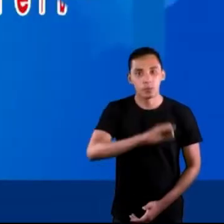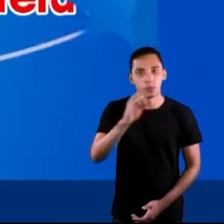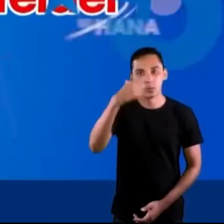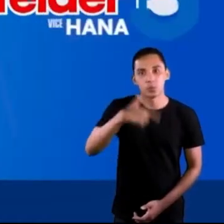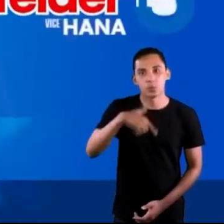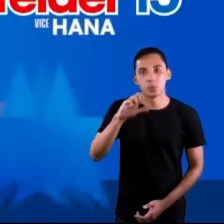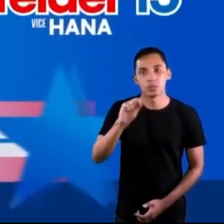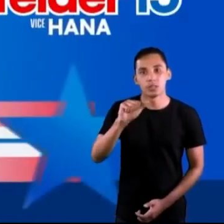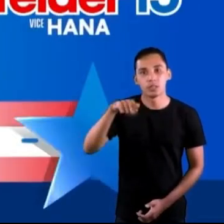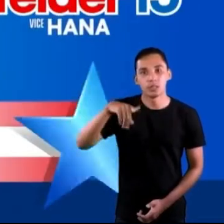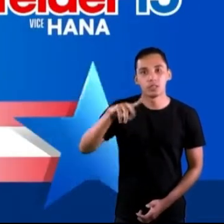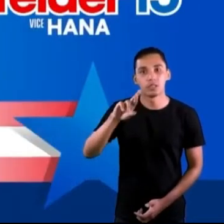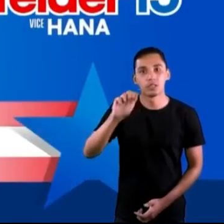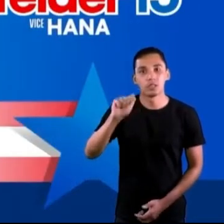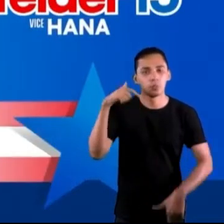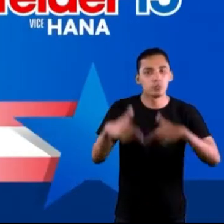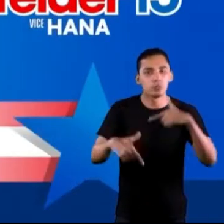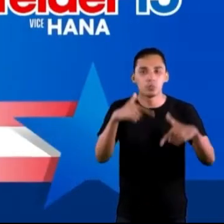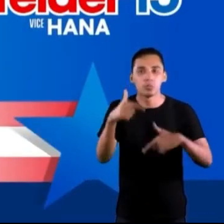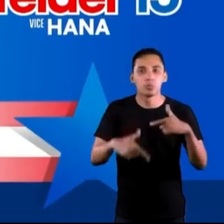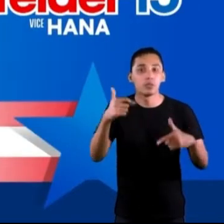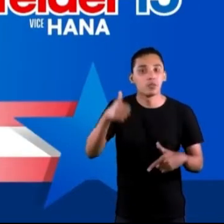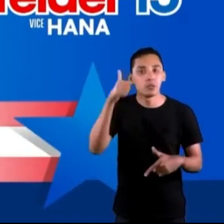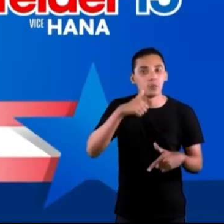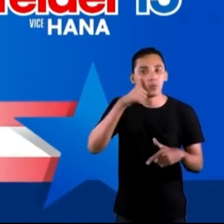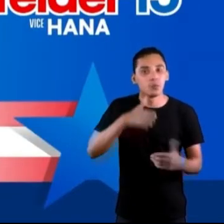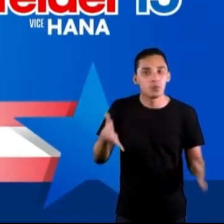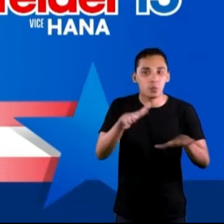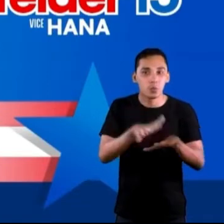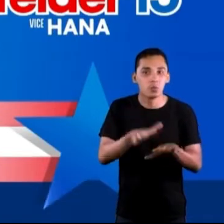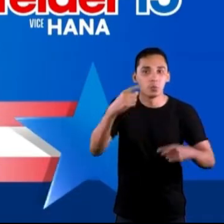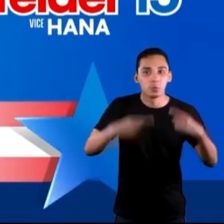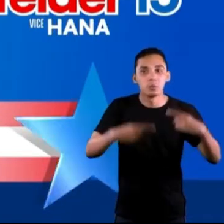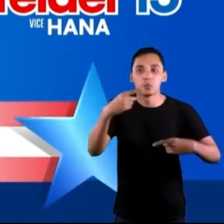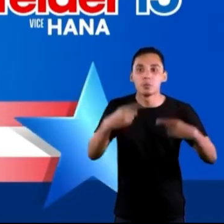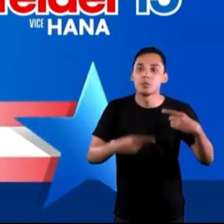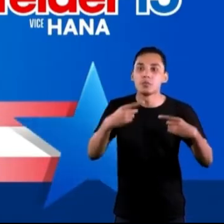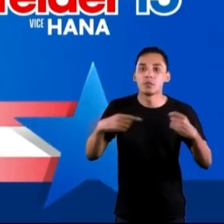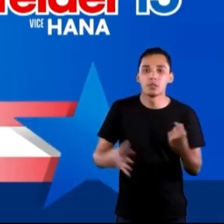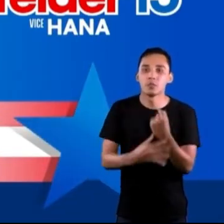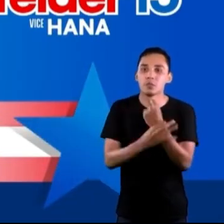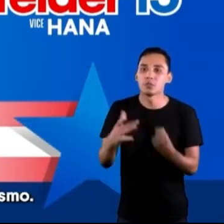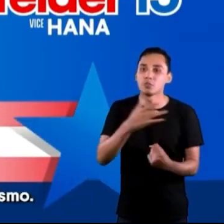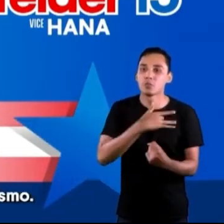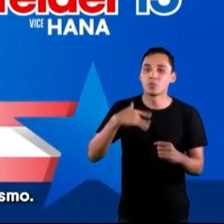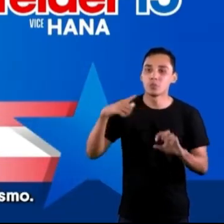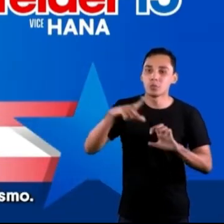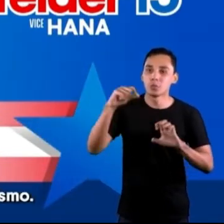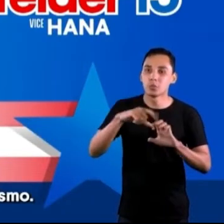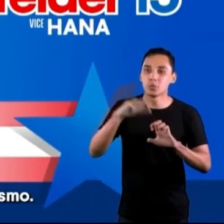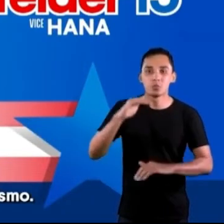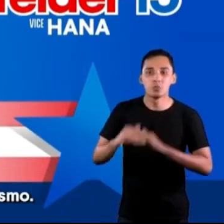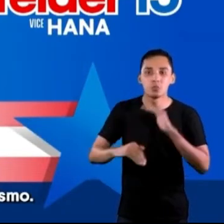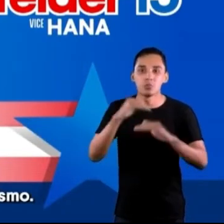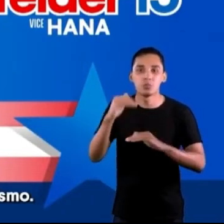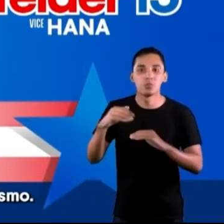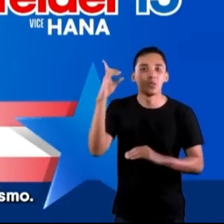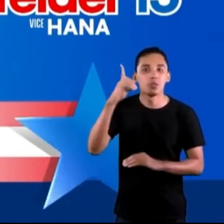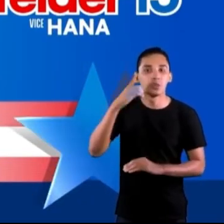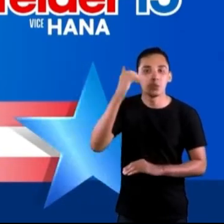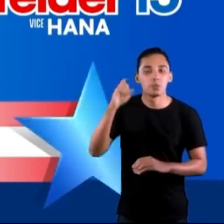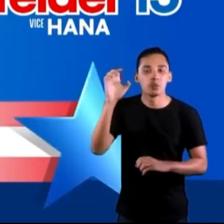Olá, sou a Sandra Andrade e desenvolvo um trabalho em prol da inclusão de mulheres na política, mais segurança, saúde e